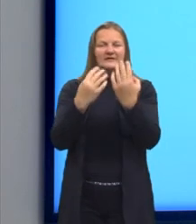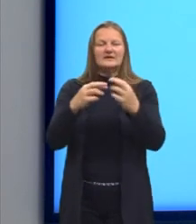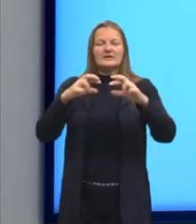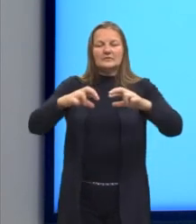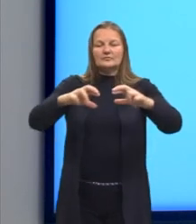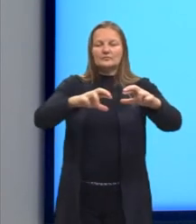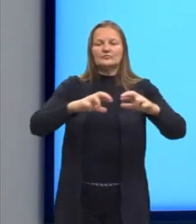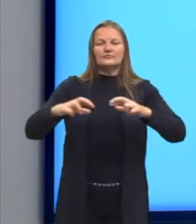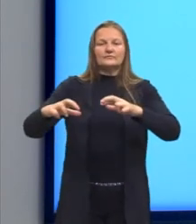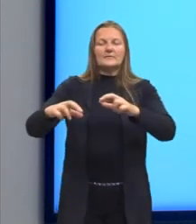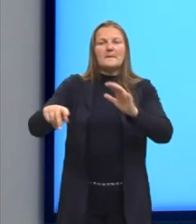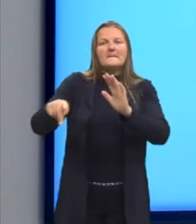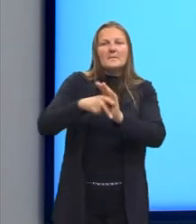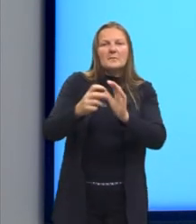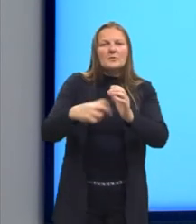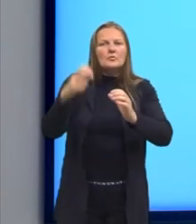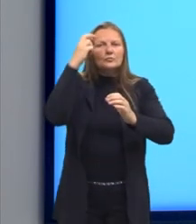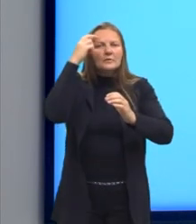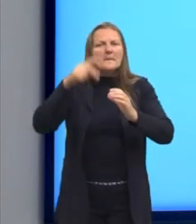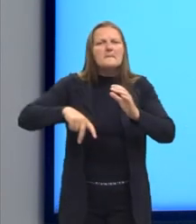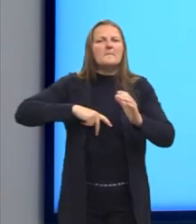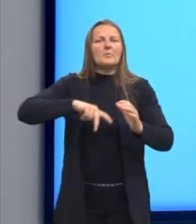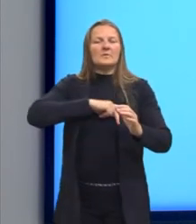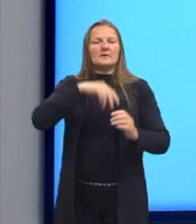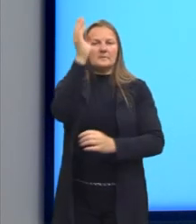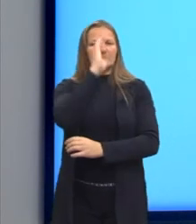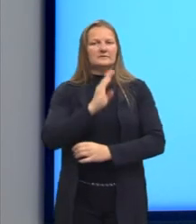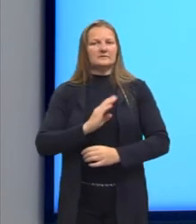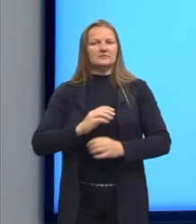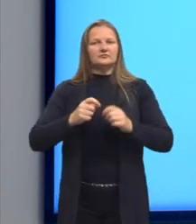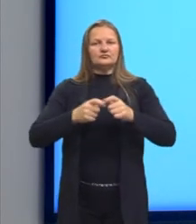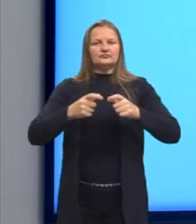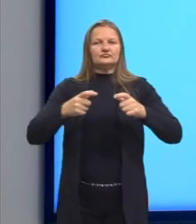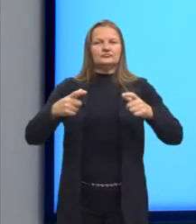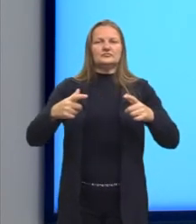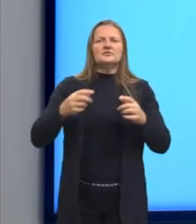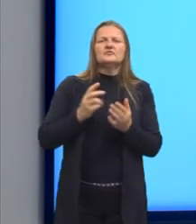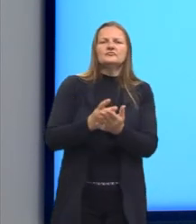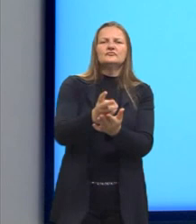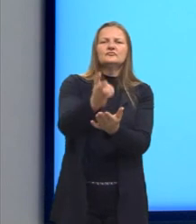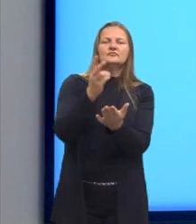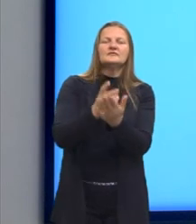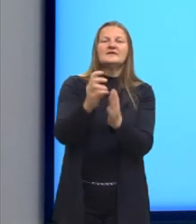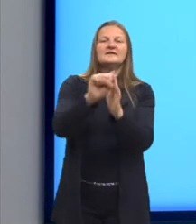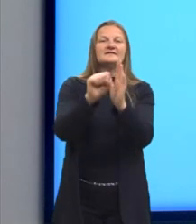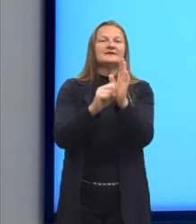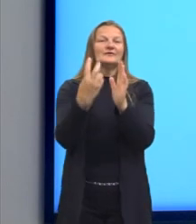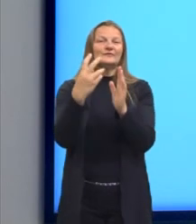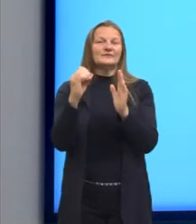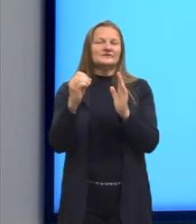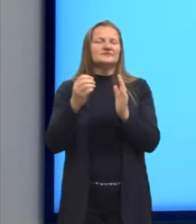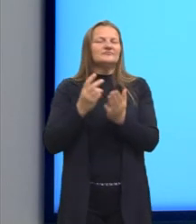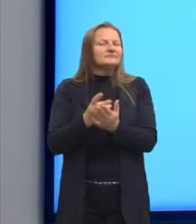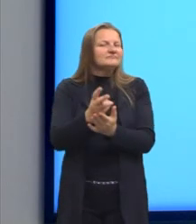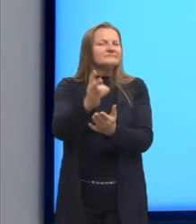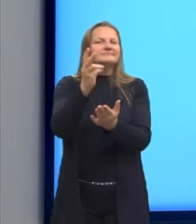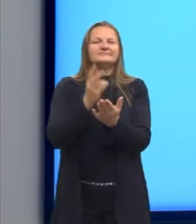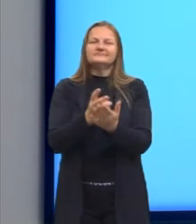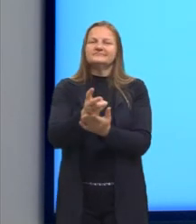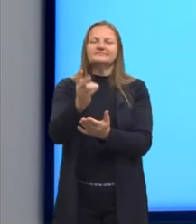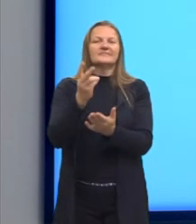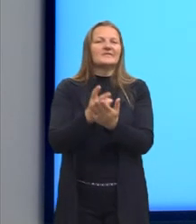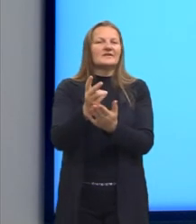Regionalismo, valorização da cultura popular brasileira, que vai se estender por todo o século XX. Quando a gente falar sobre a Ariano